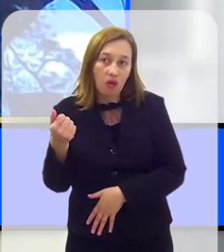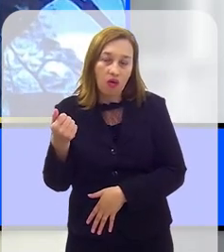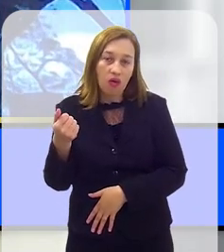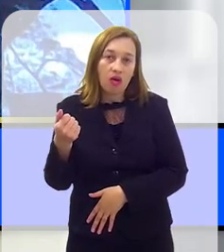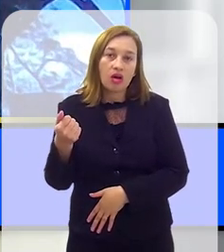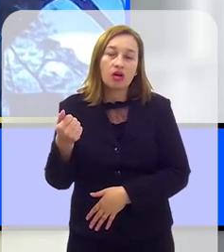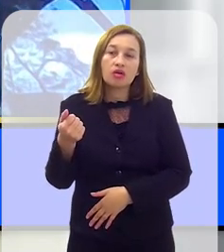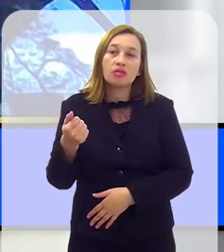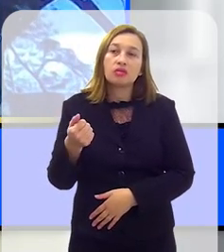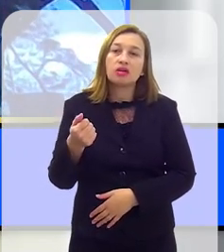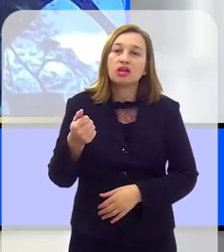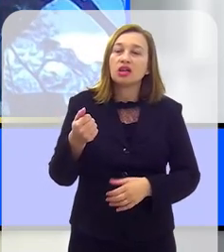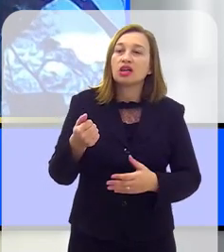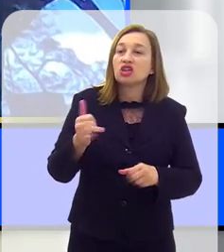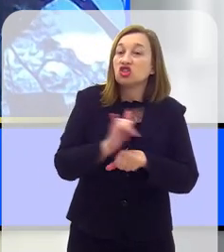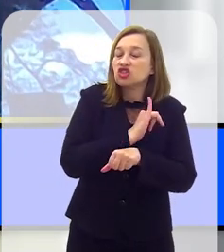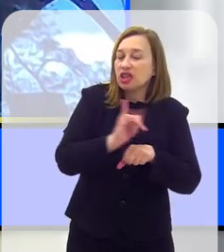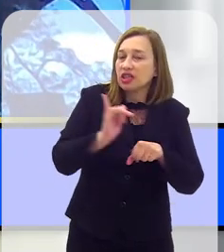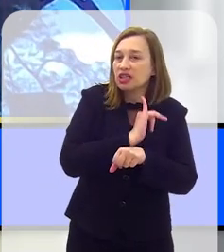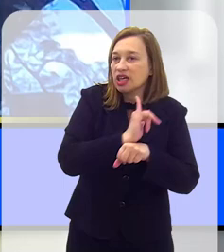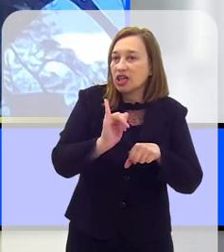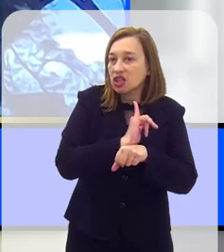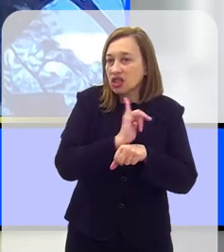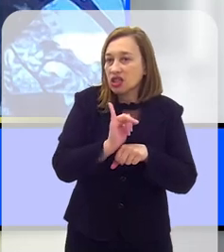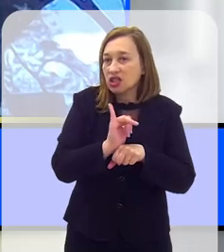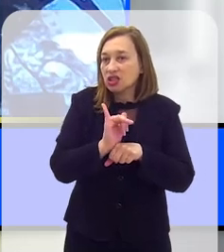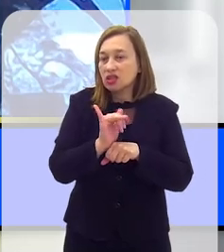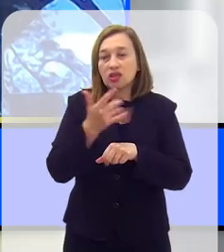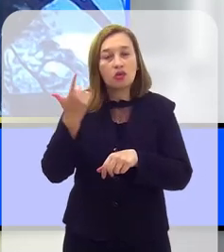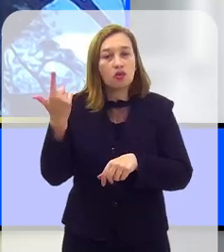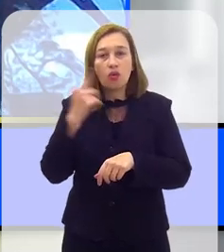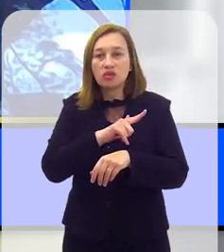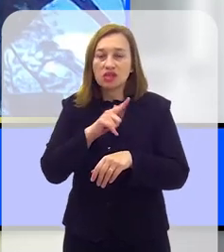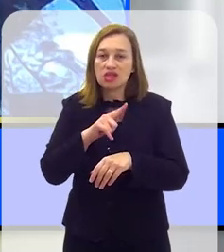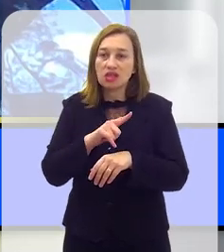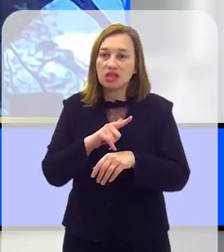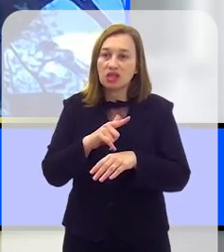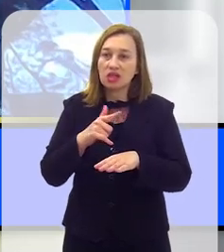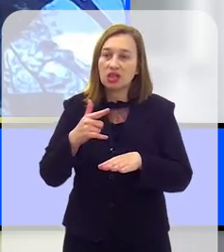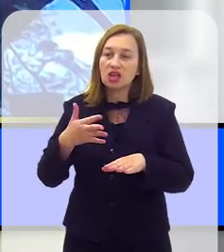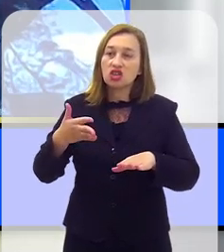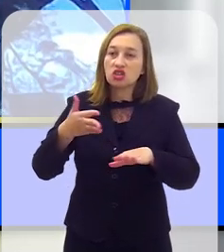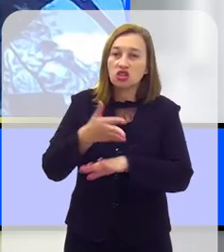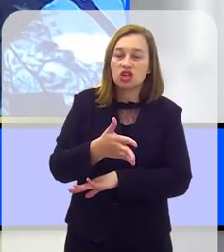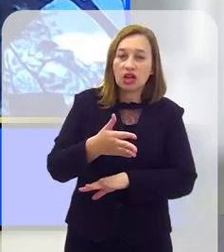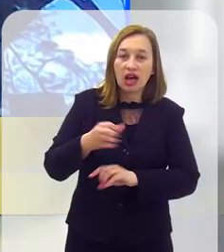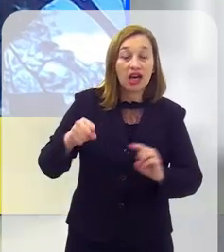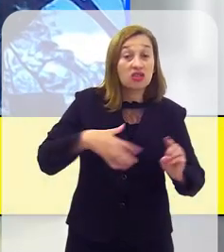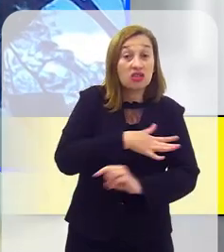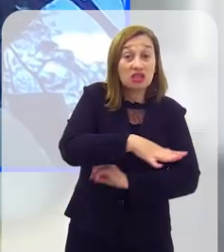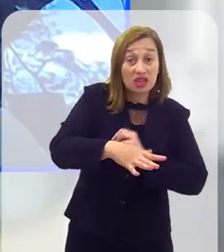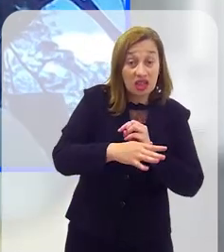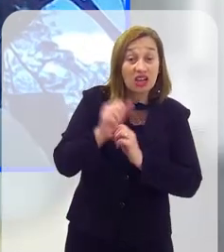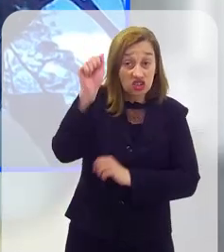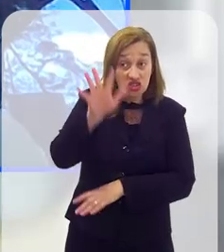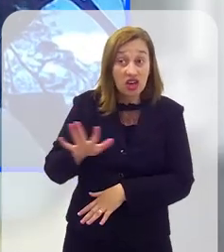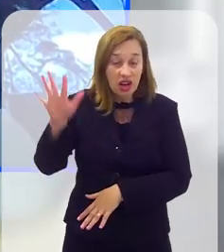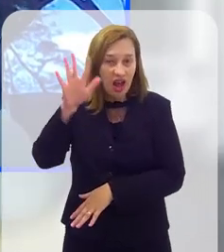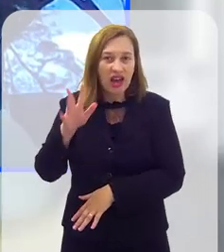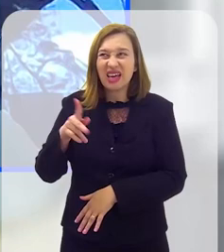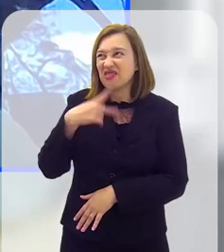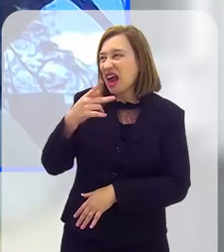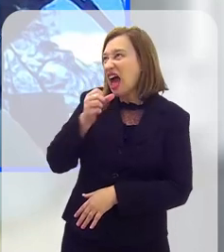melhores formas efetivas de você alcançar a população